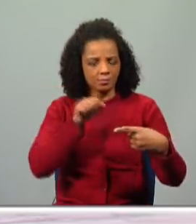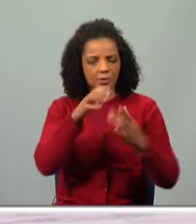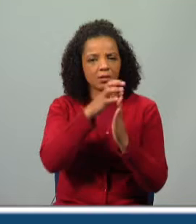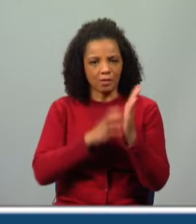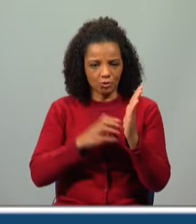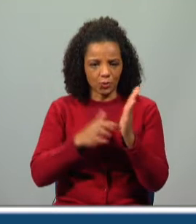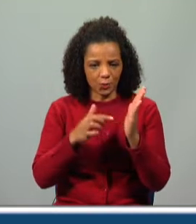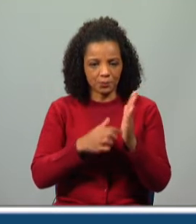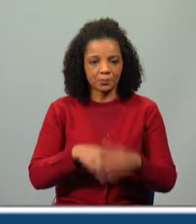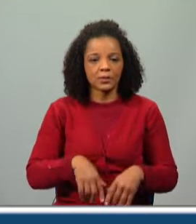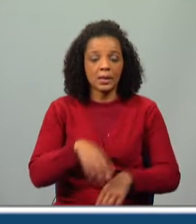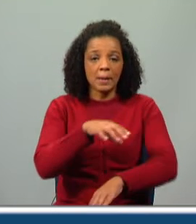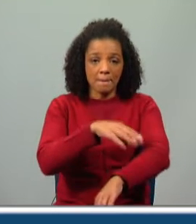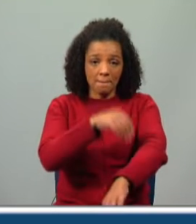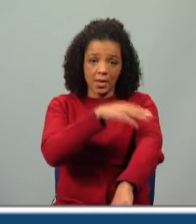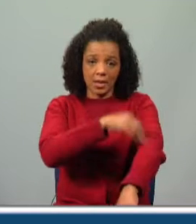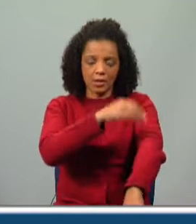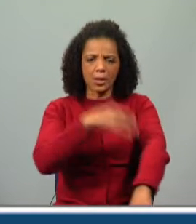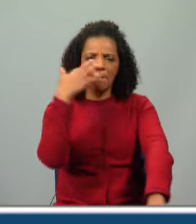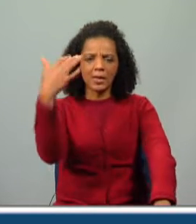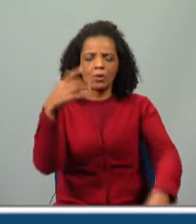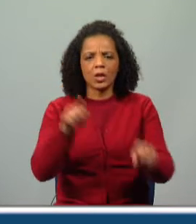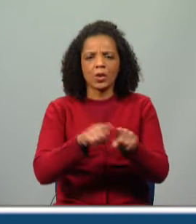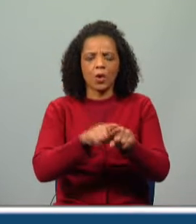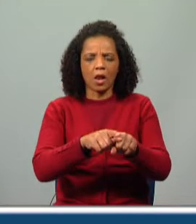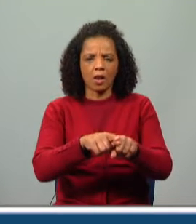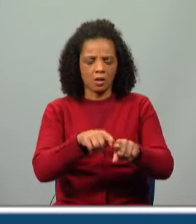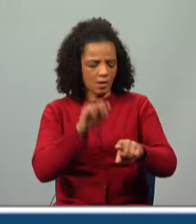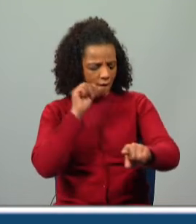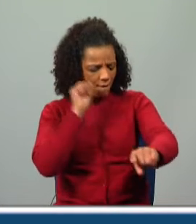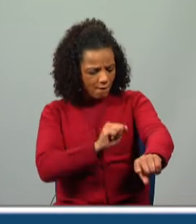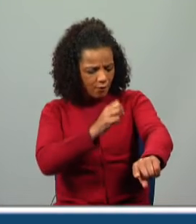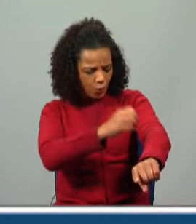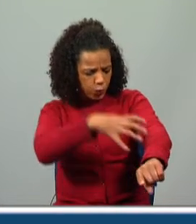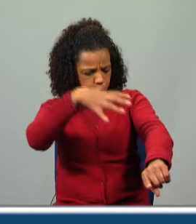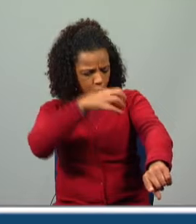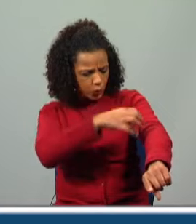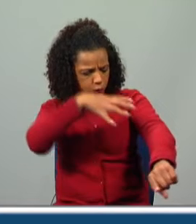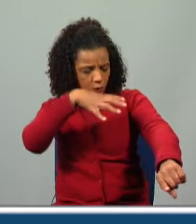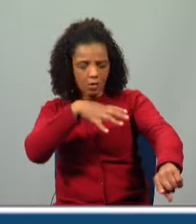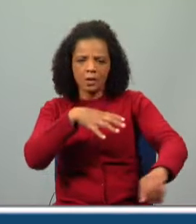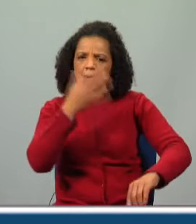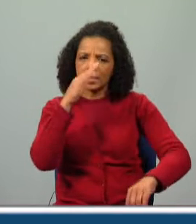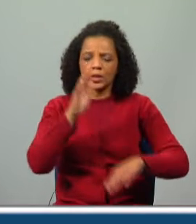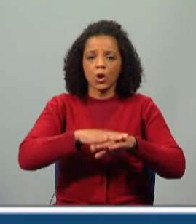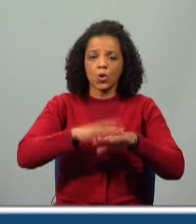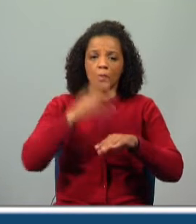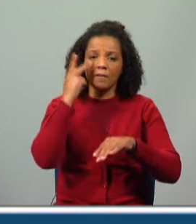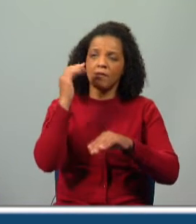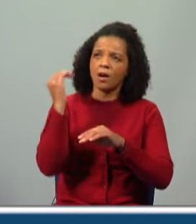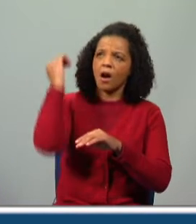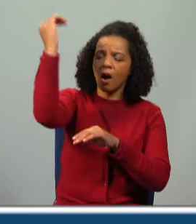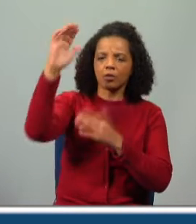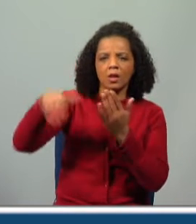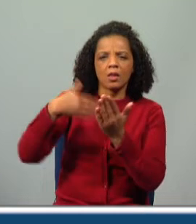do texto. As penas dela brilhavam com uma luz própria, como se, pelo facto de viver tão alto, tivesse